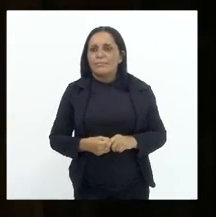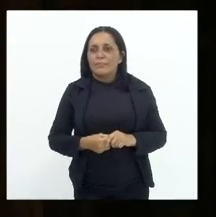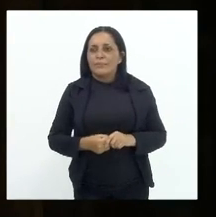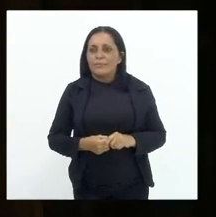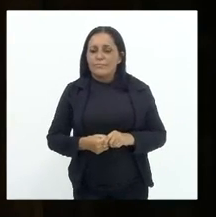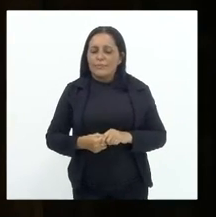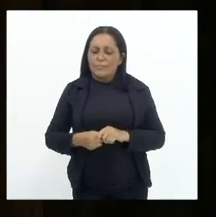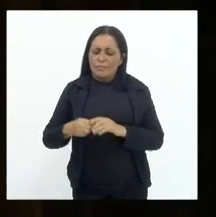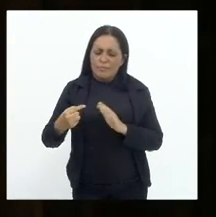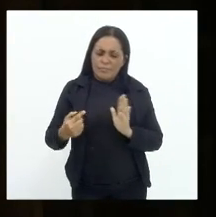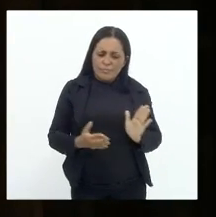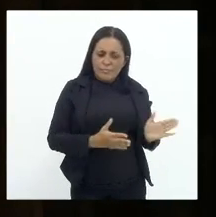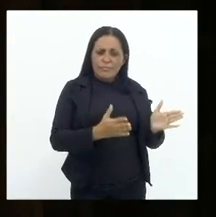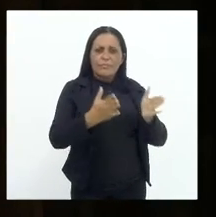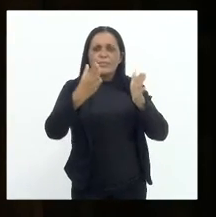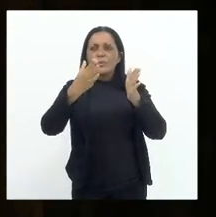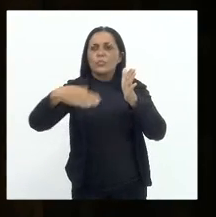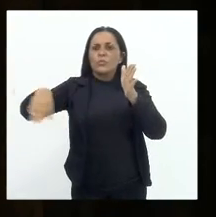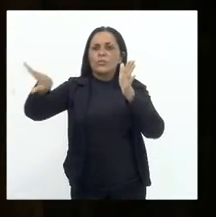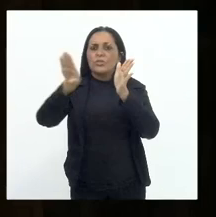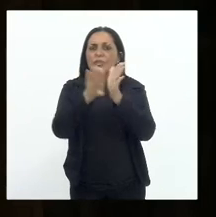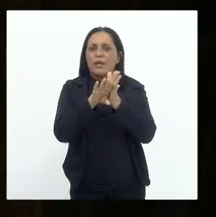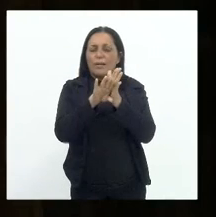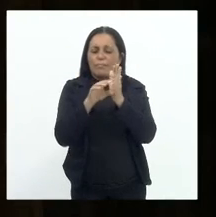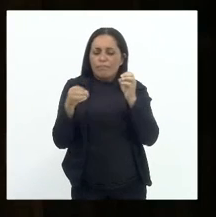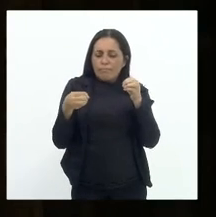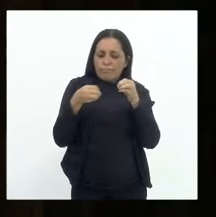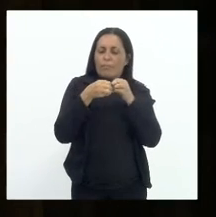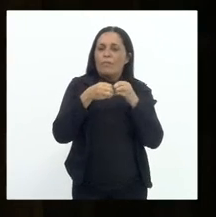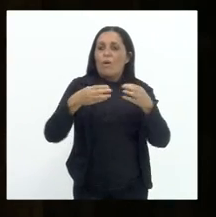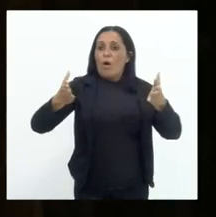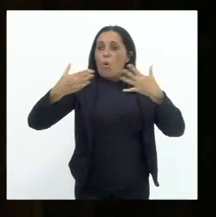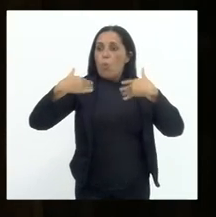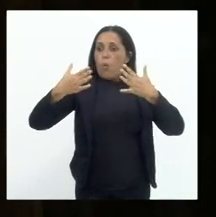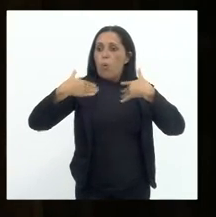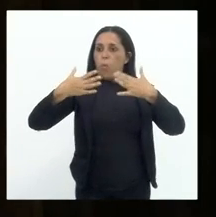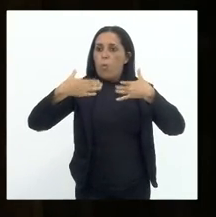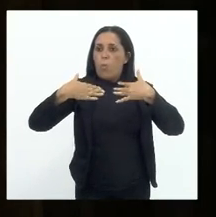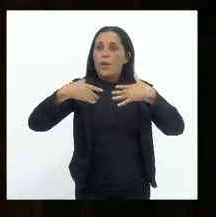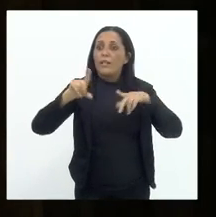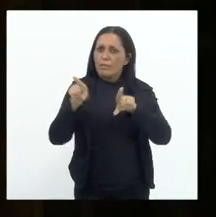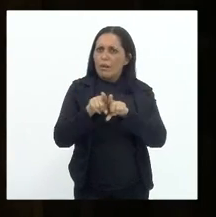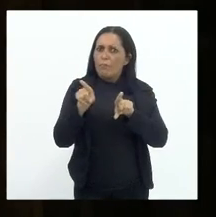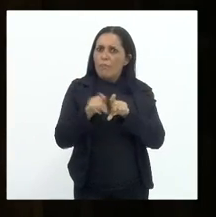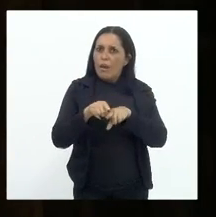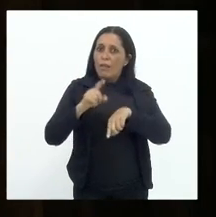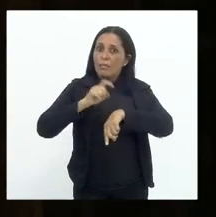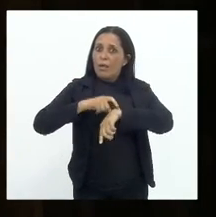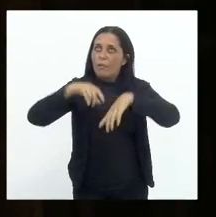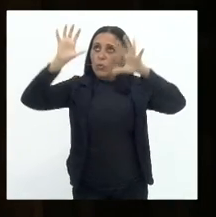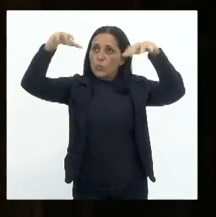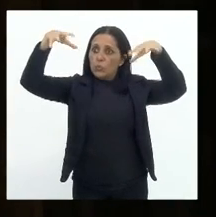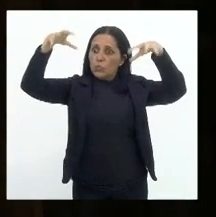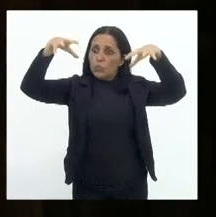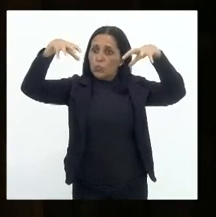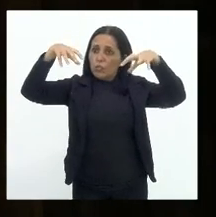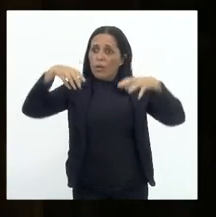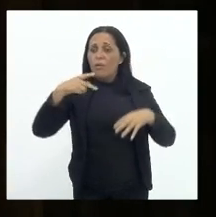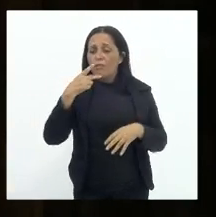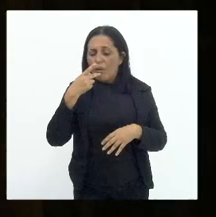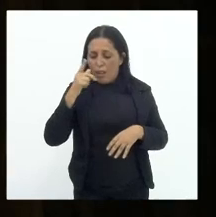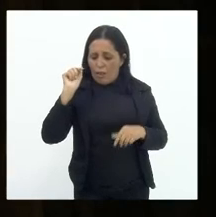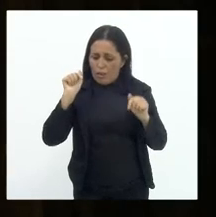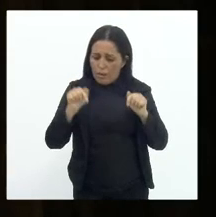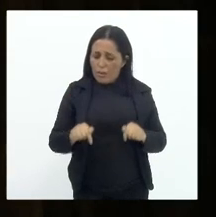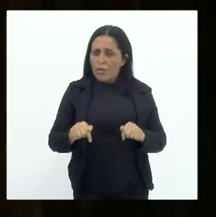encaminha a chegada do verão e a estação das chuvas. porque eu falei aqui